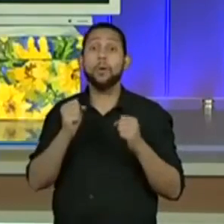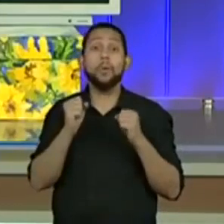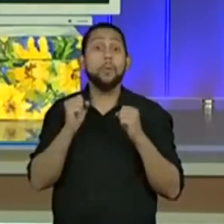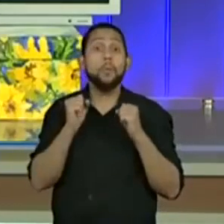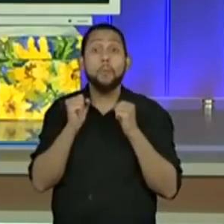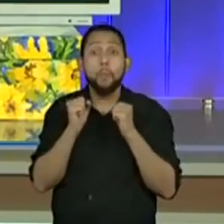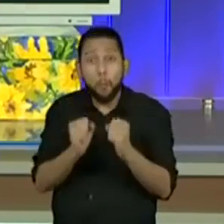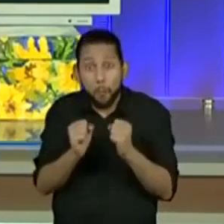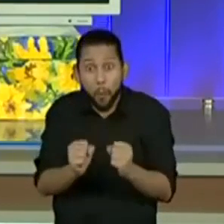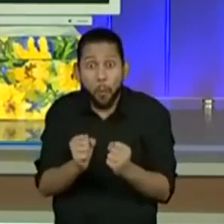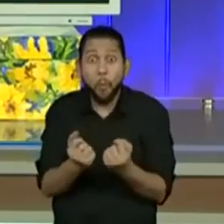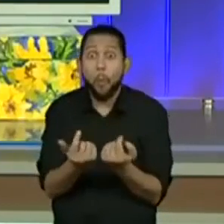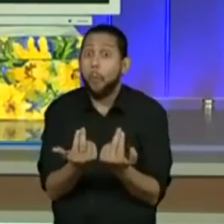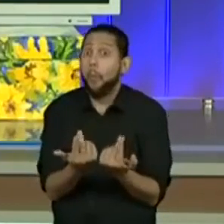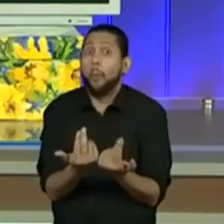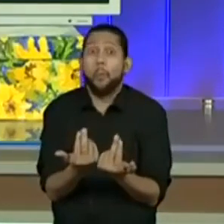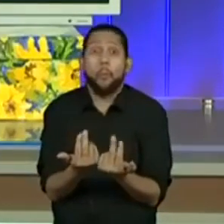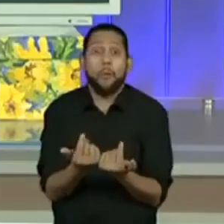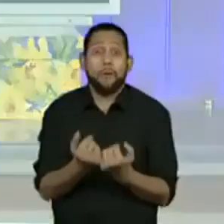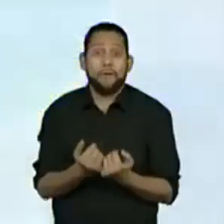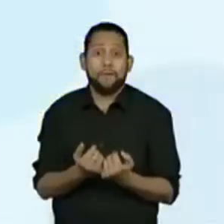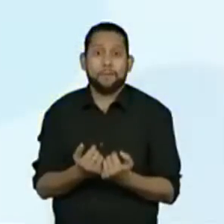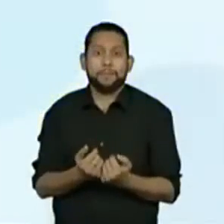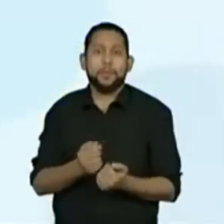Equiprováveis. É isso mesmo. Vamos lá.